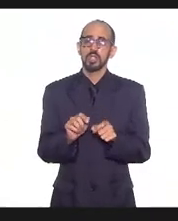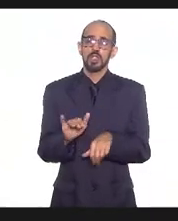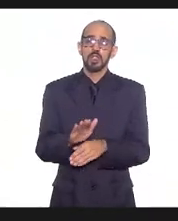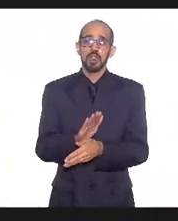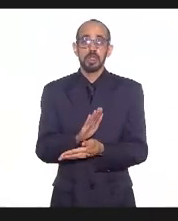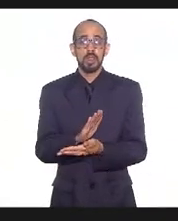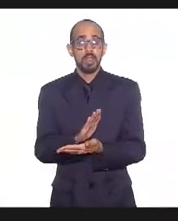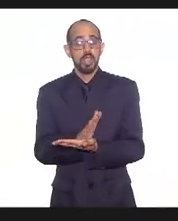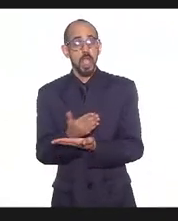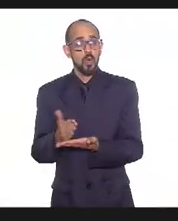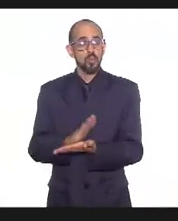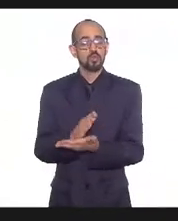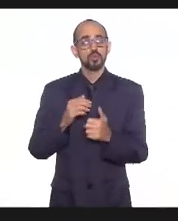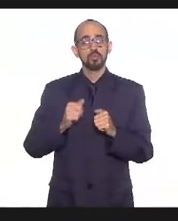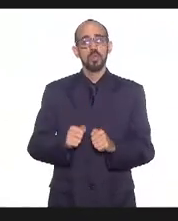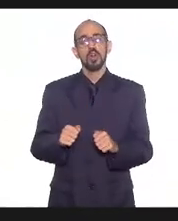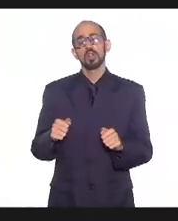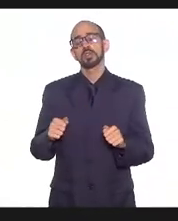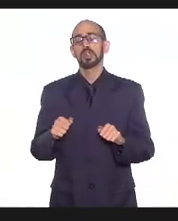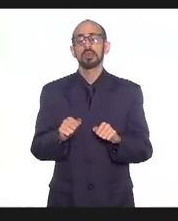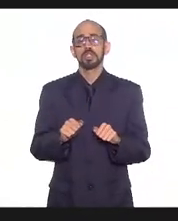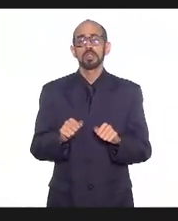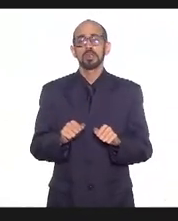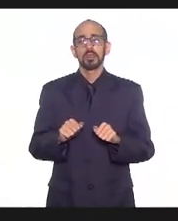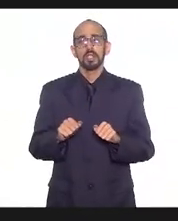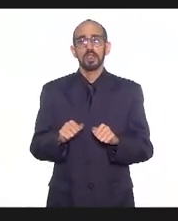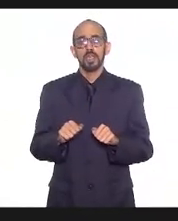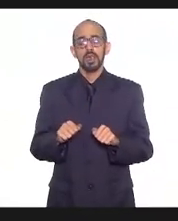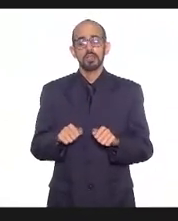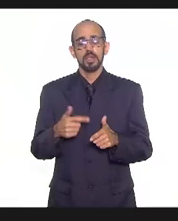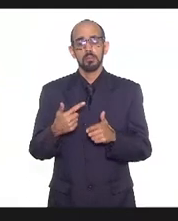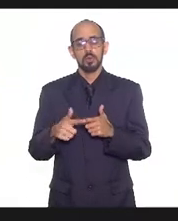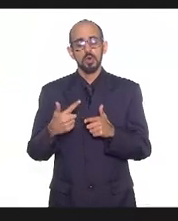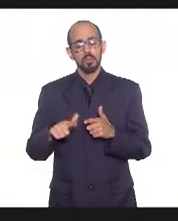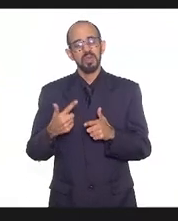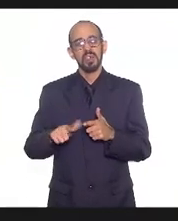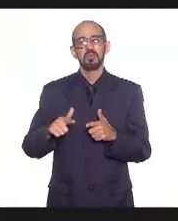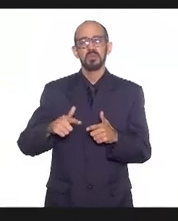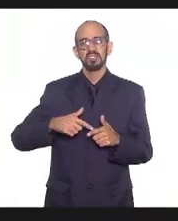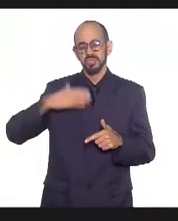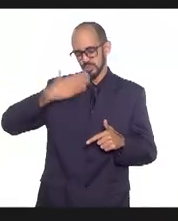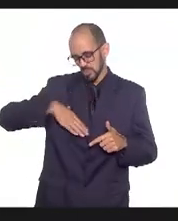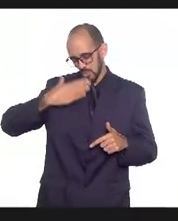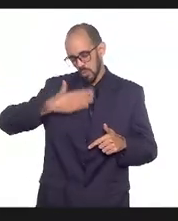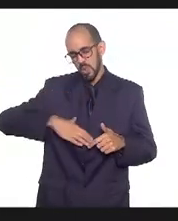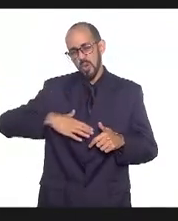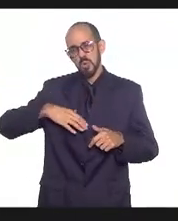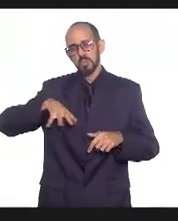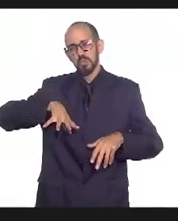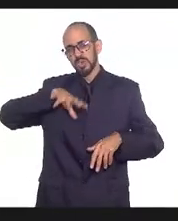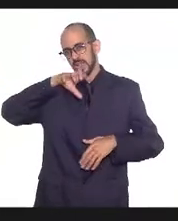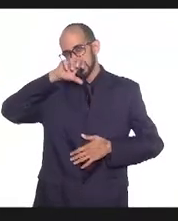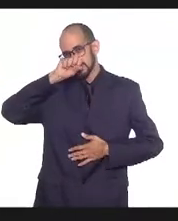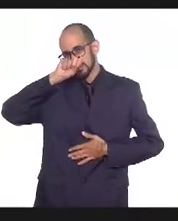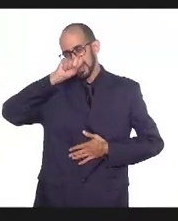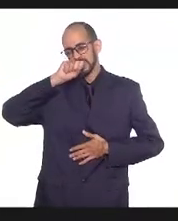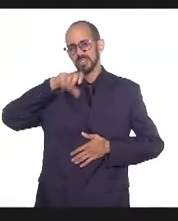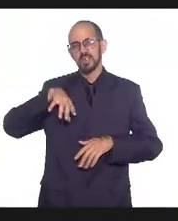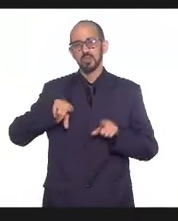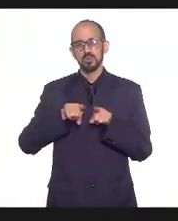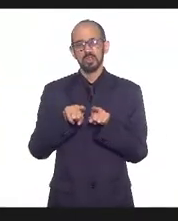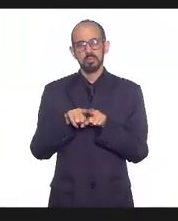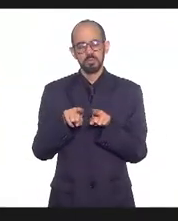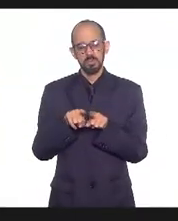impacto da doença ela pode ainda ter alguma cronicidade na articulação a perda de massa magra respiratória cardíaca então